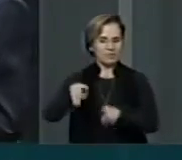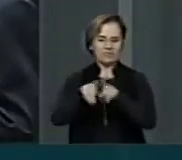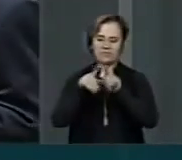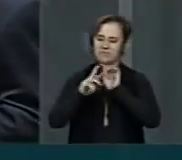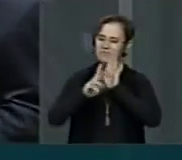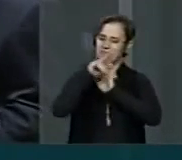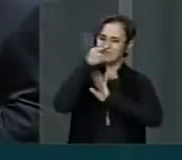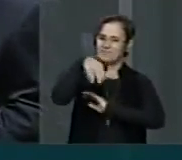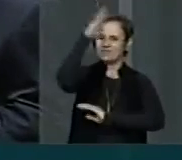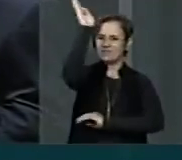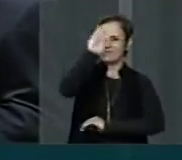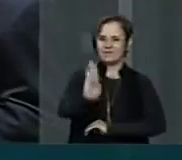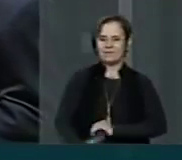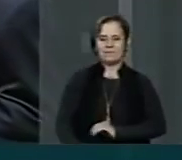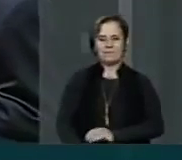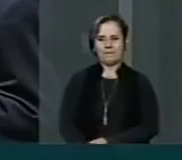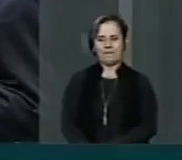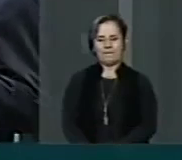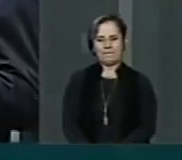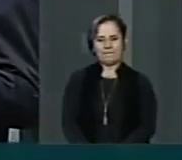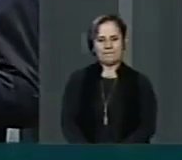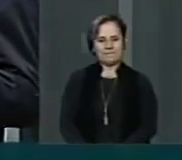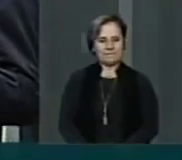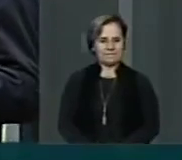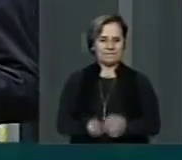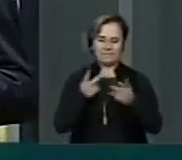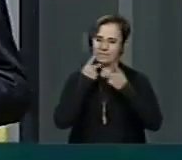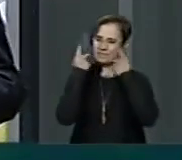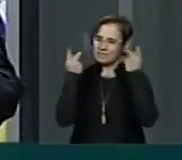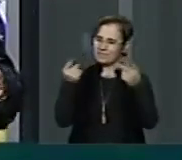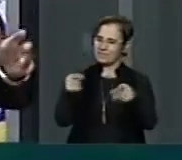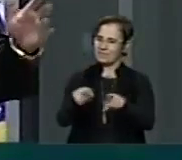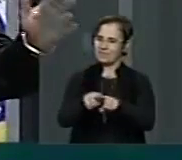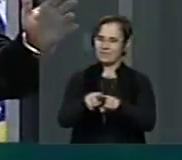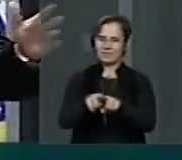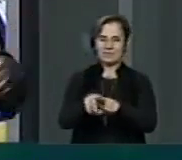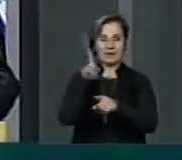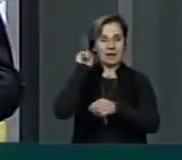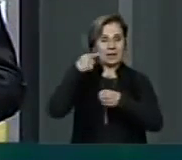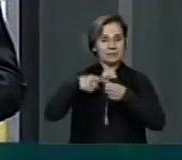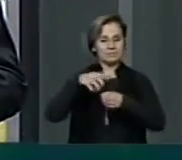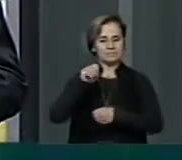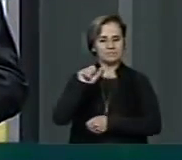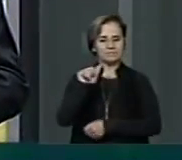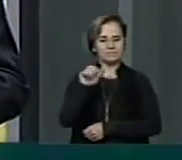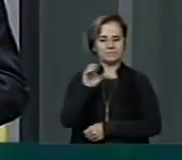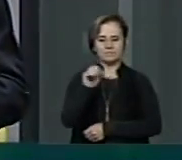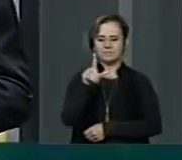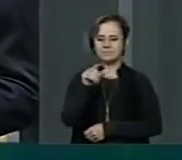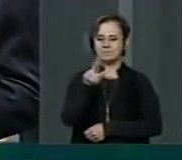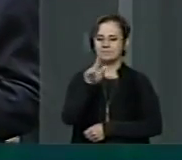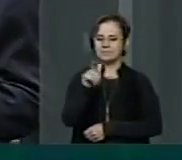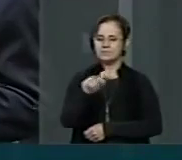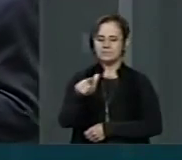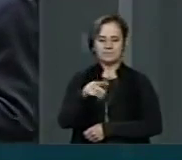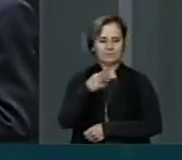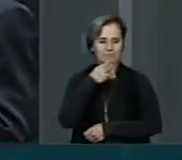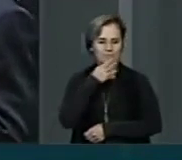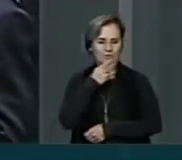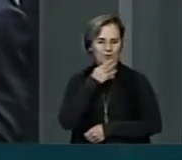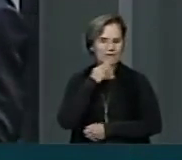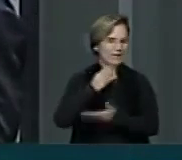nosso Brasil. Dizer que lá em São Luís é conhecida